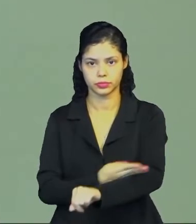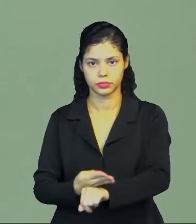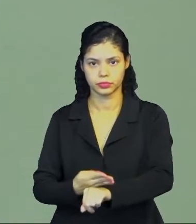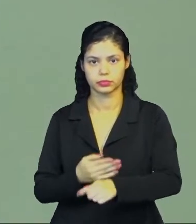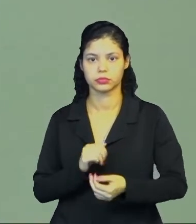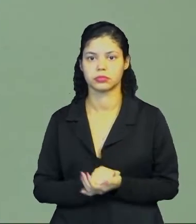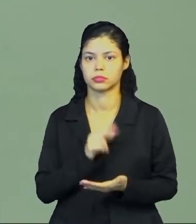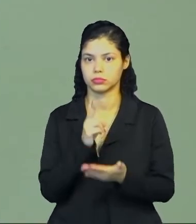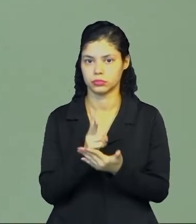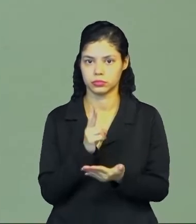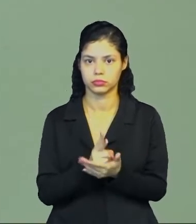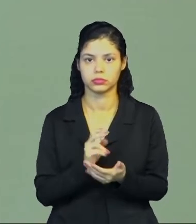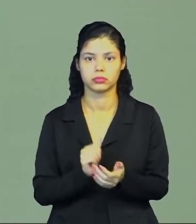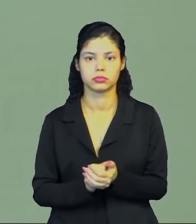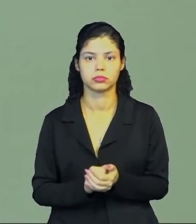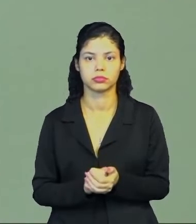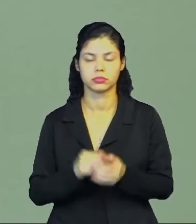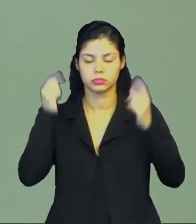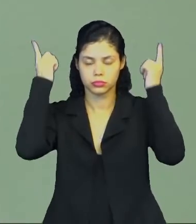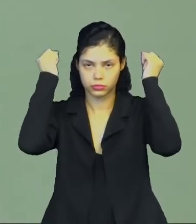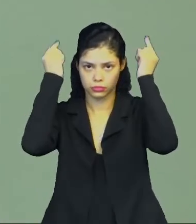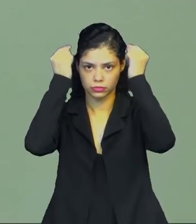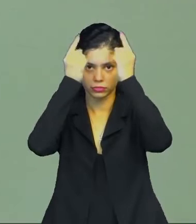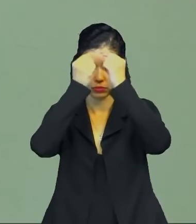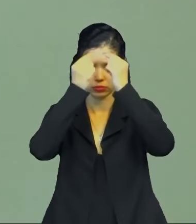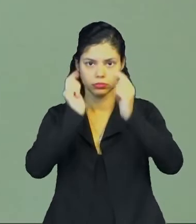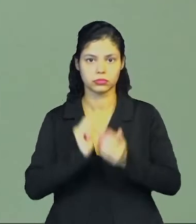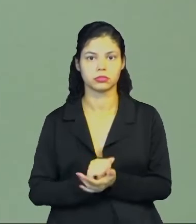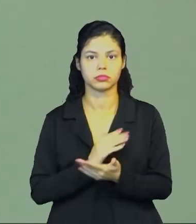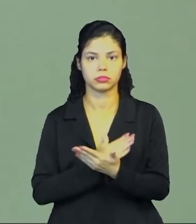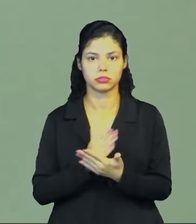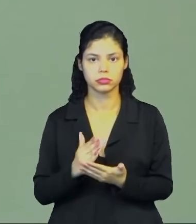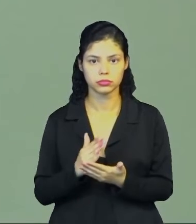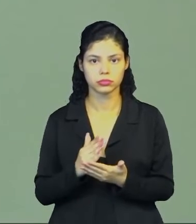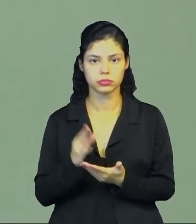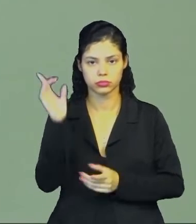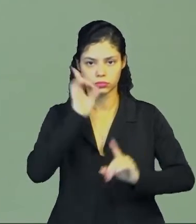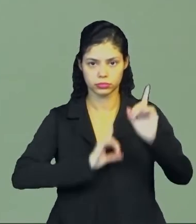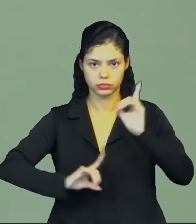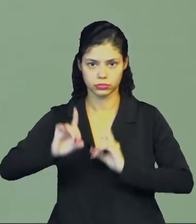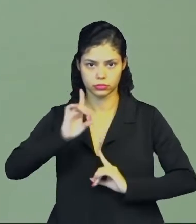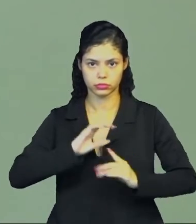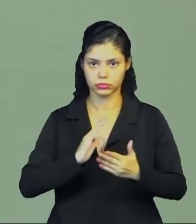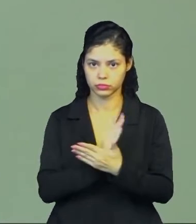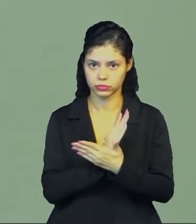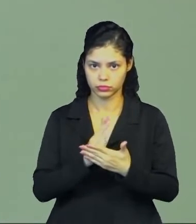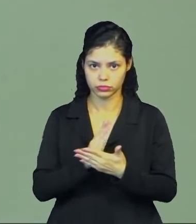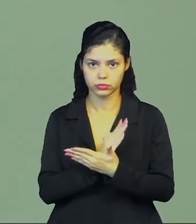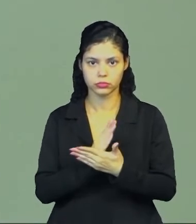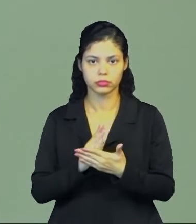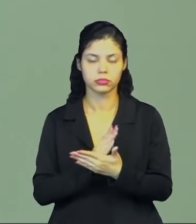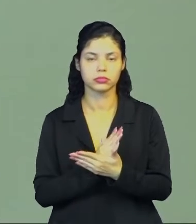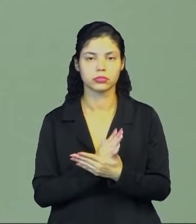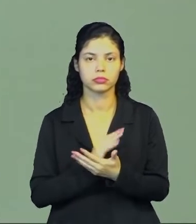Porque da mesma forma que os gregos começaram a colocar deuses em alguns